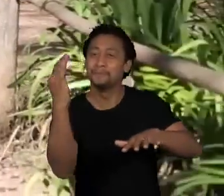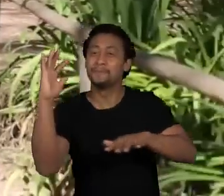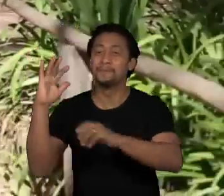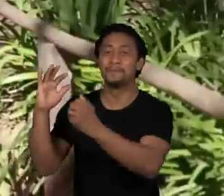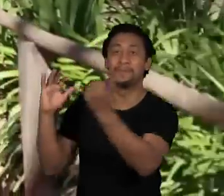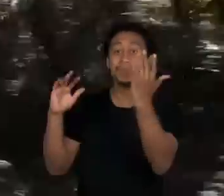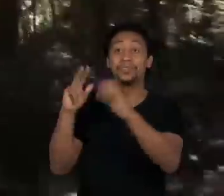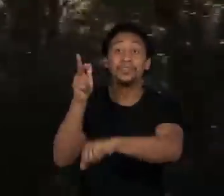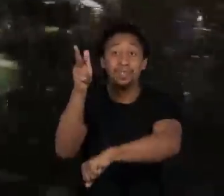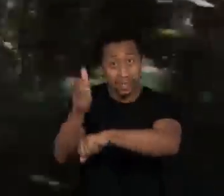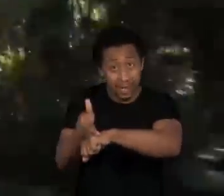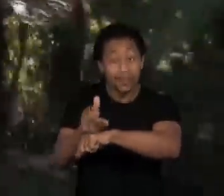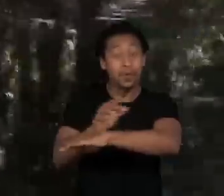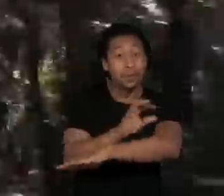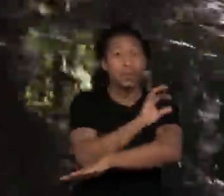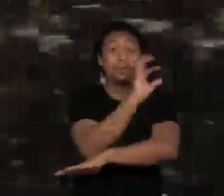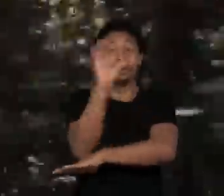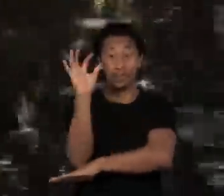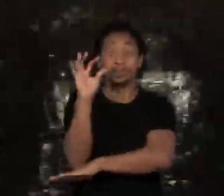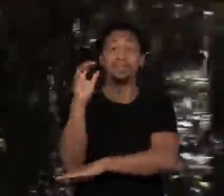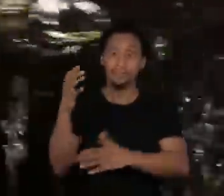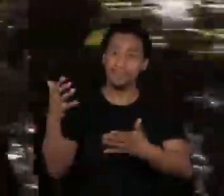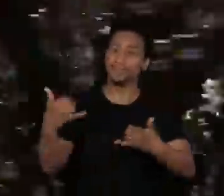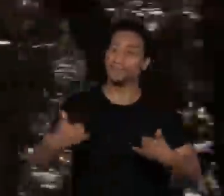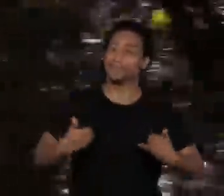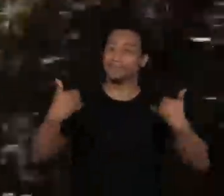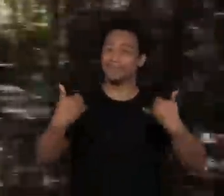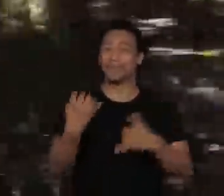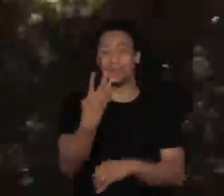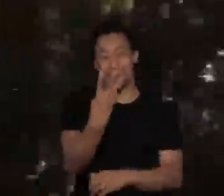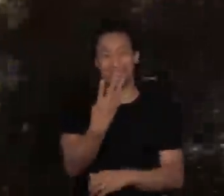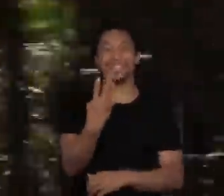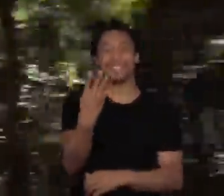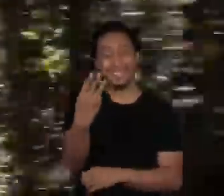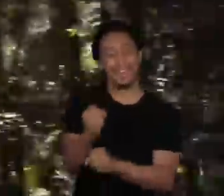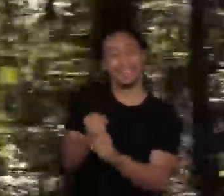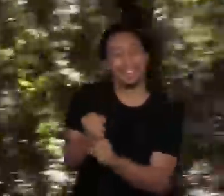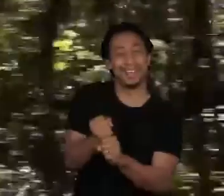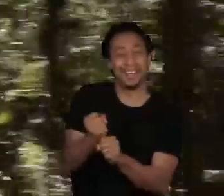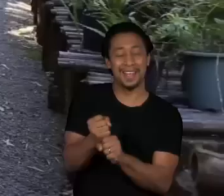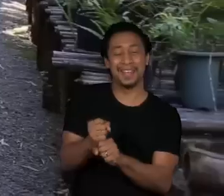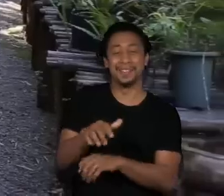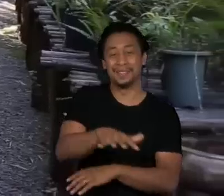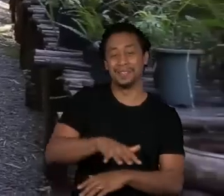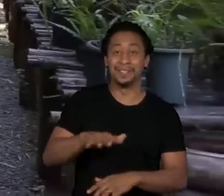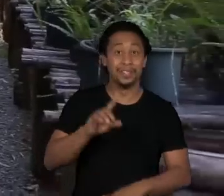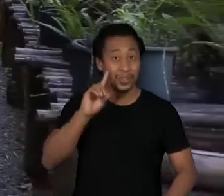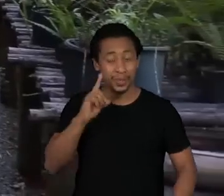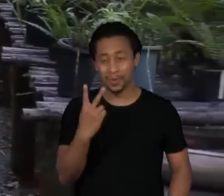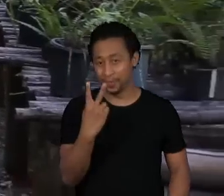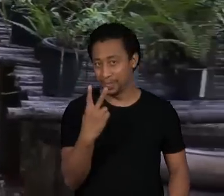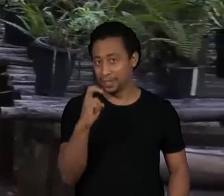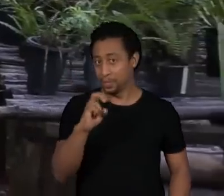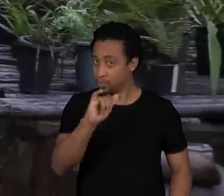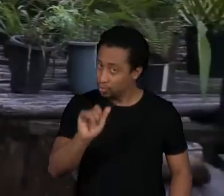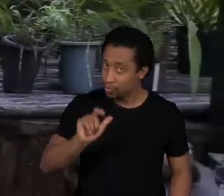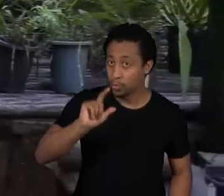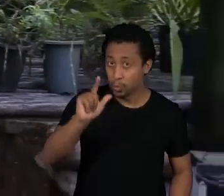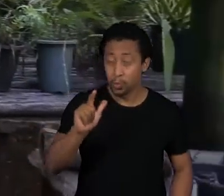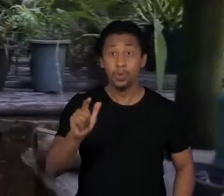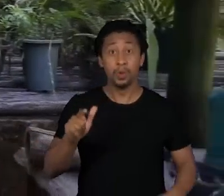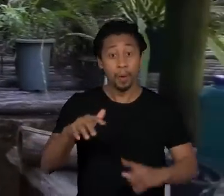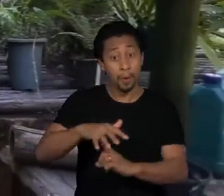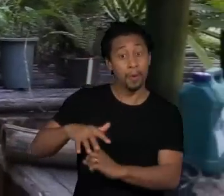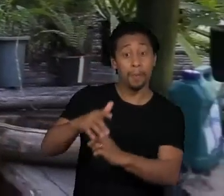Repórter Eco, comemora 43 anos de existência em 25 de julho. É o segundo maior